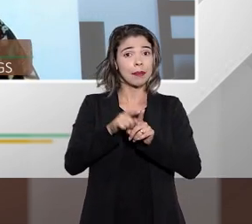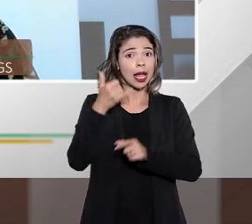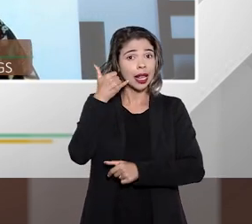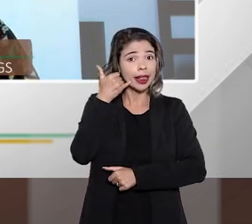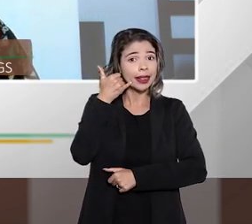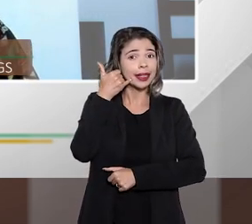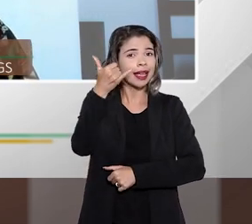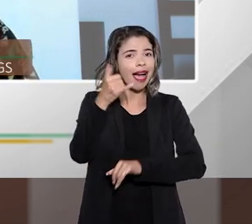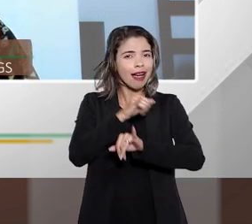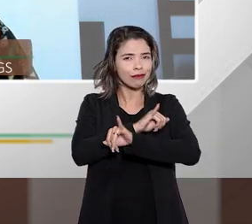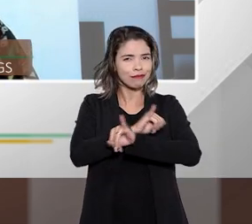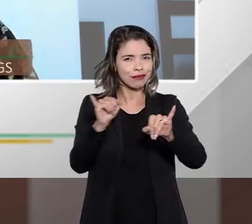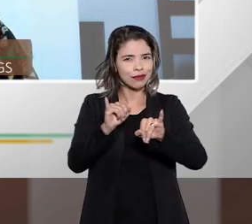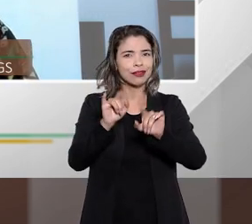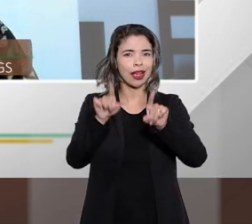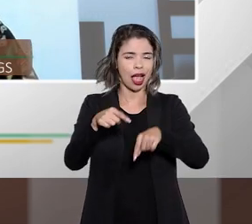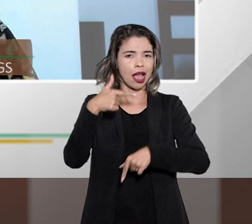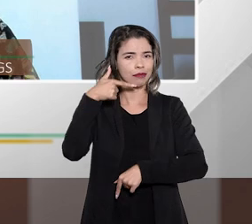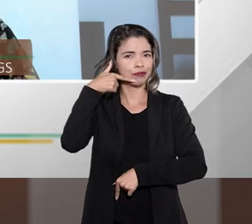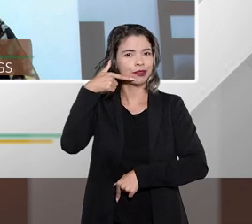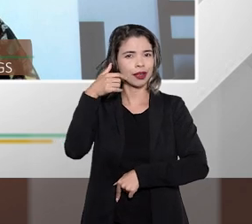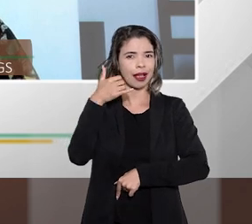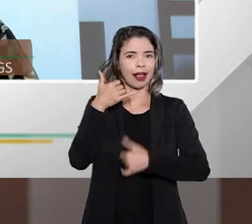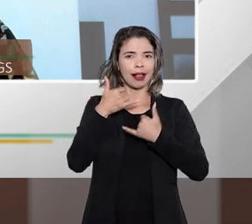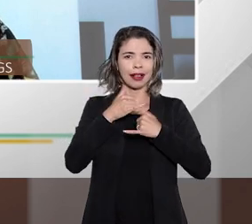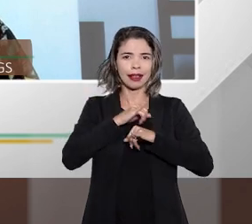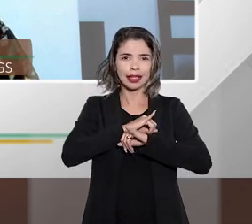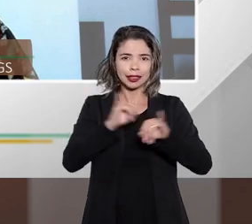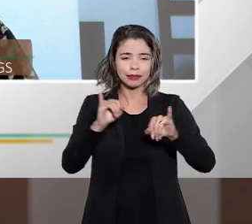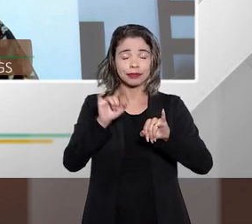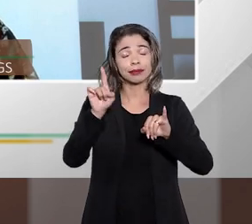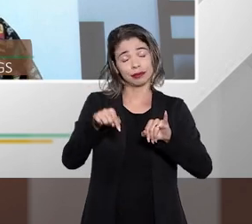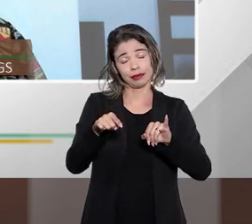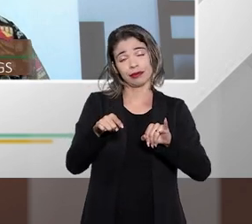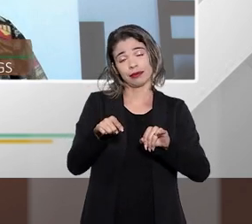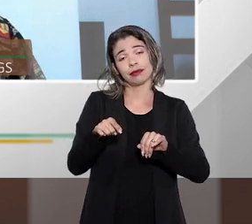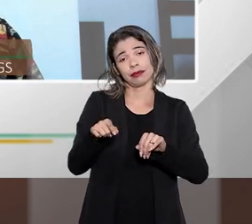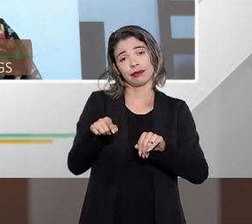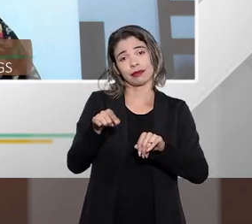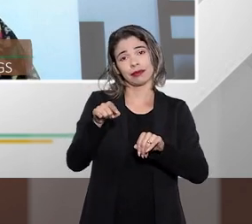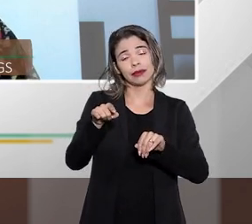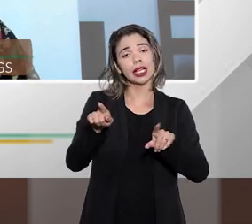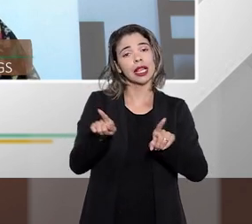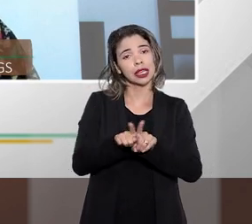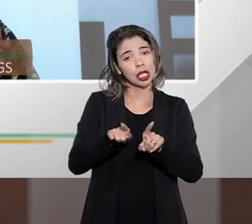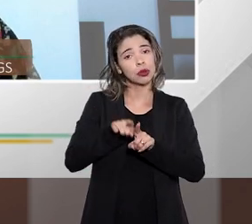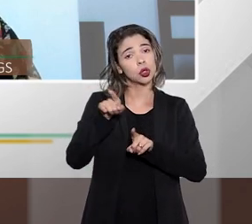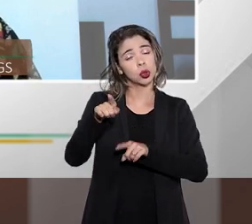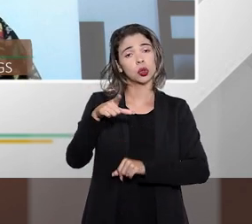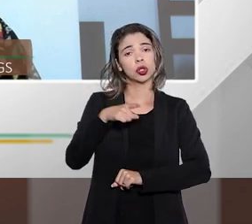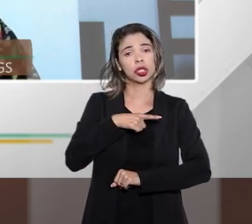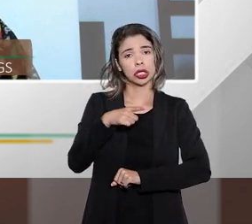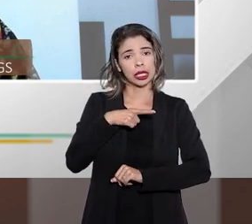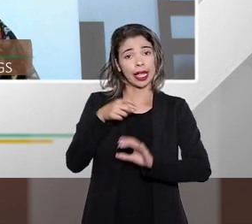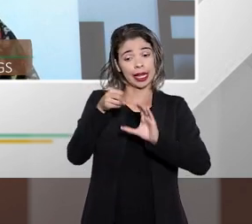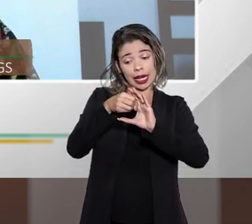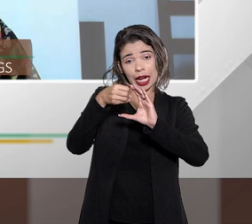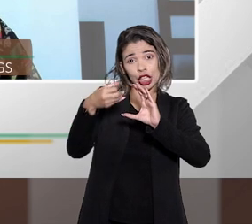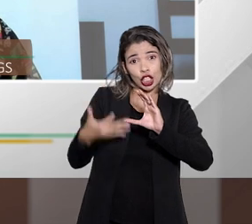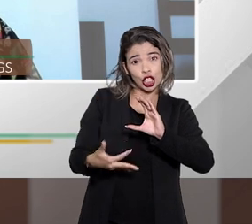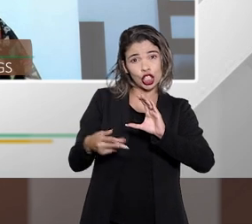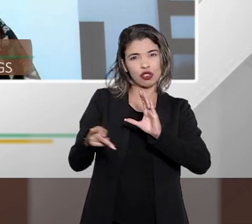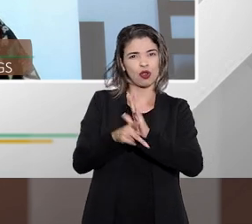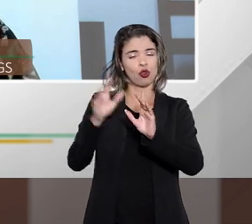também não é um tipo de marketing de oferta ela tem realmente um